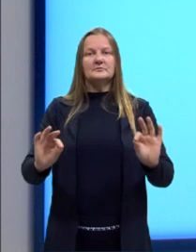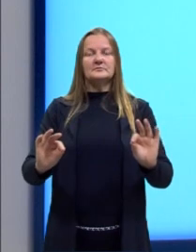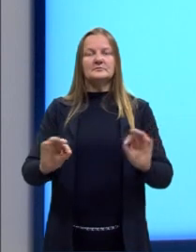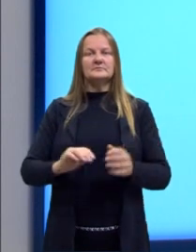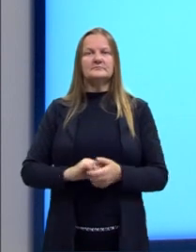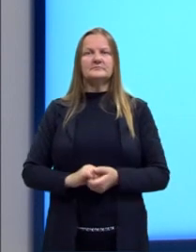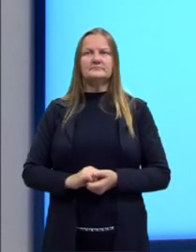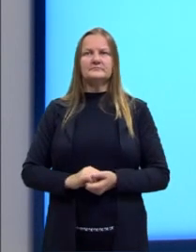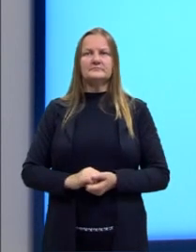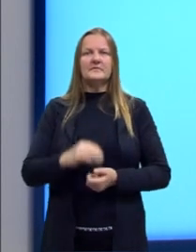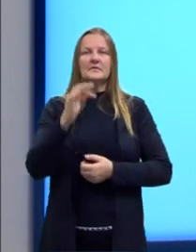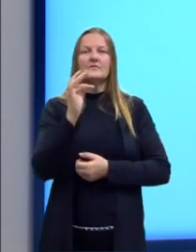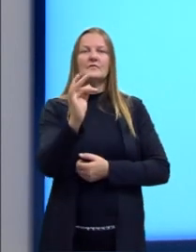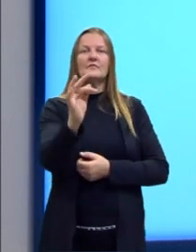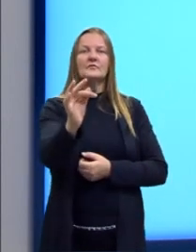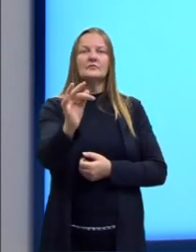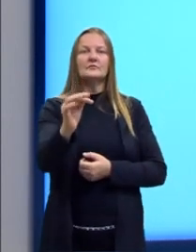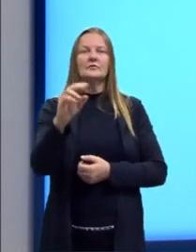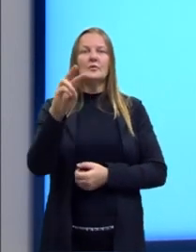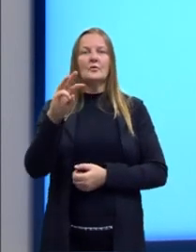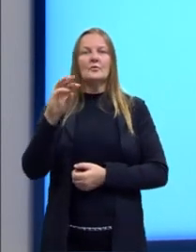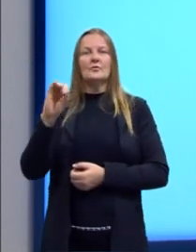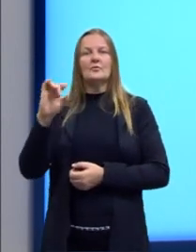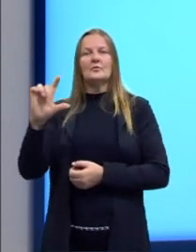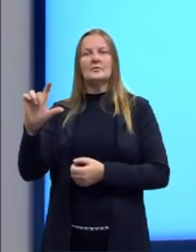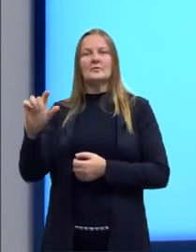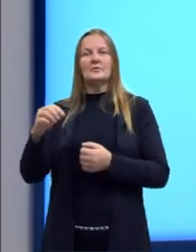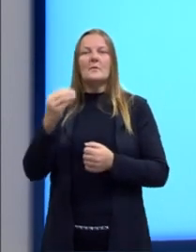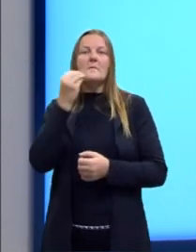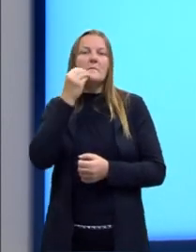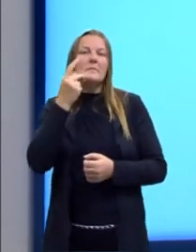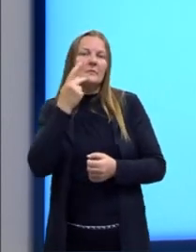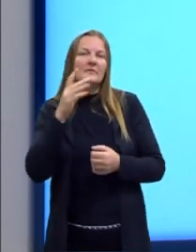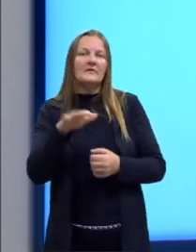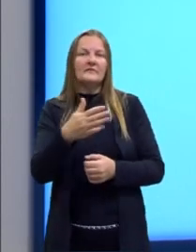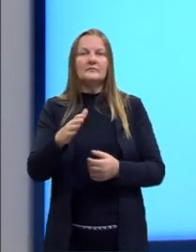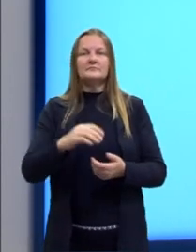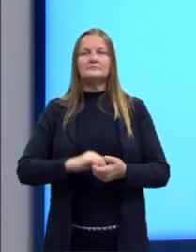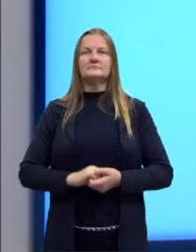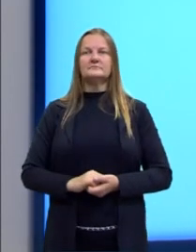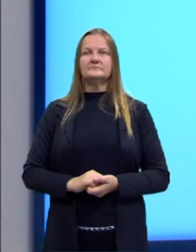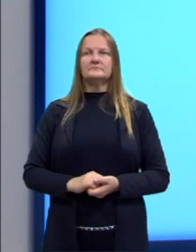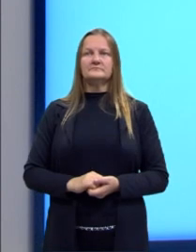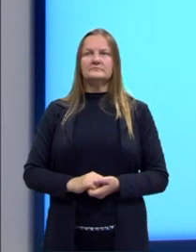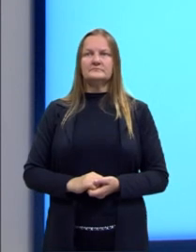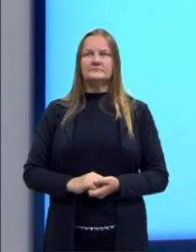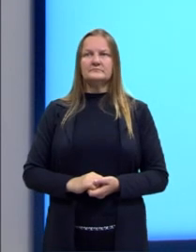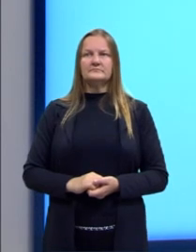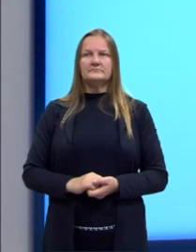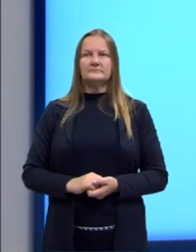futuro, o will, probabilidade. Viu? Então,